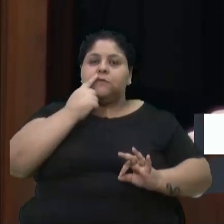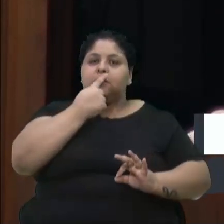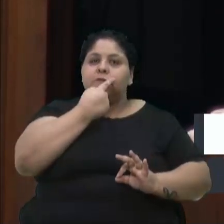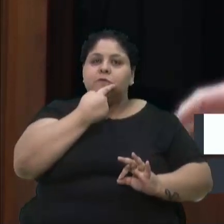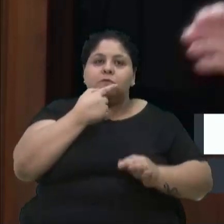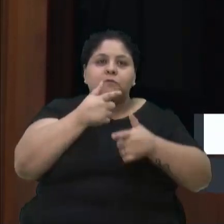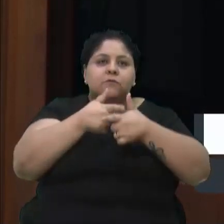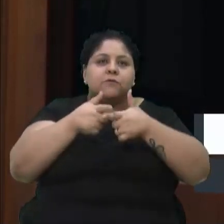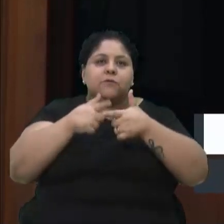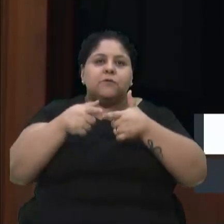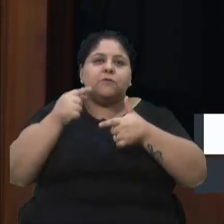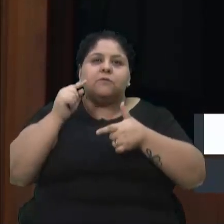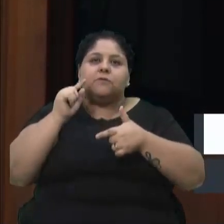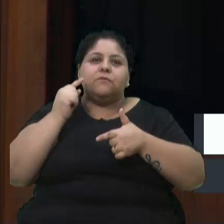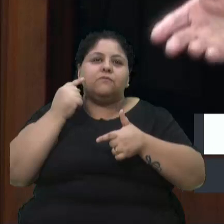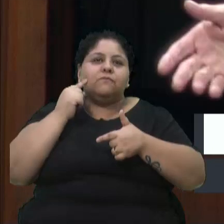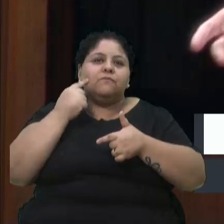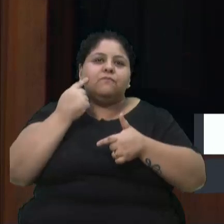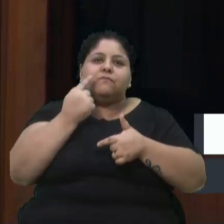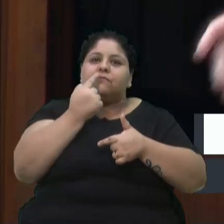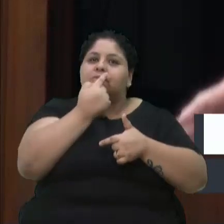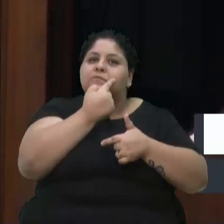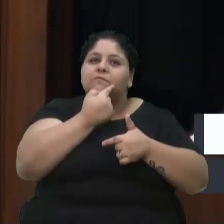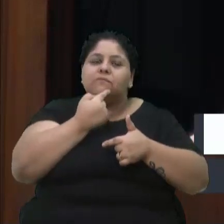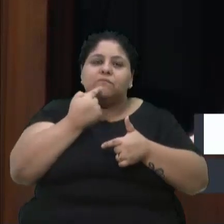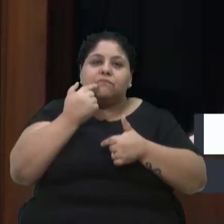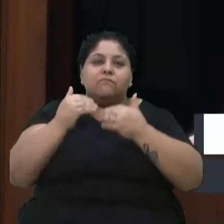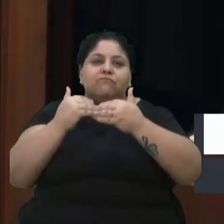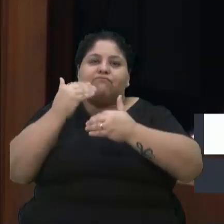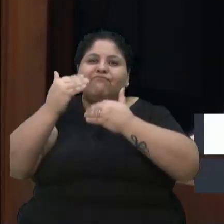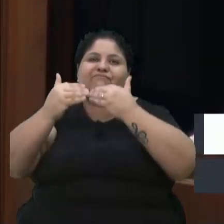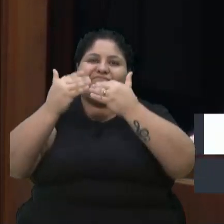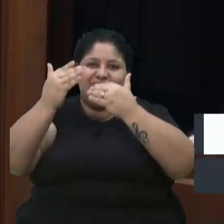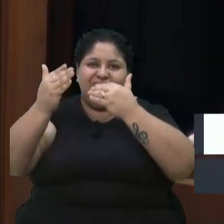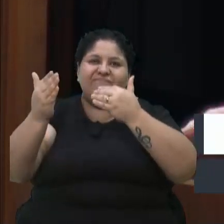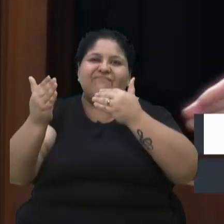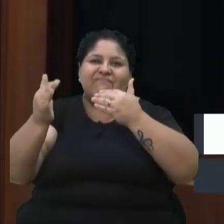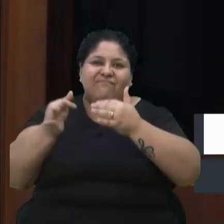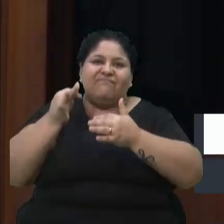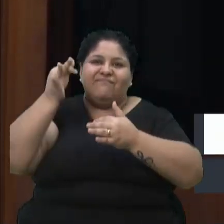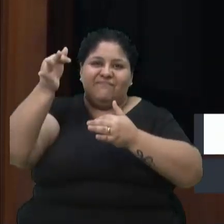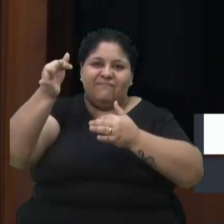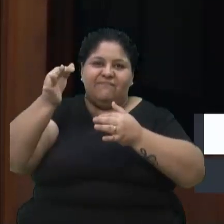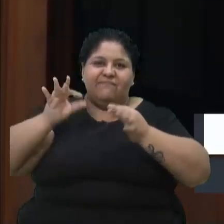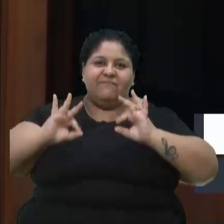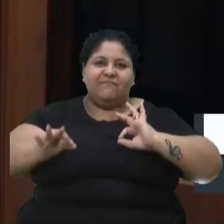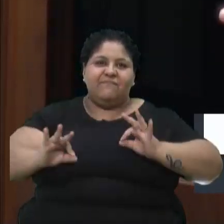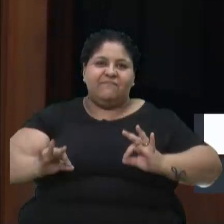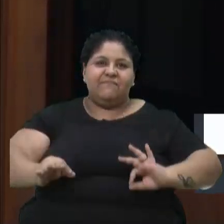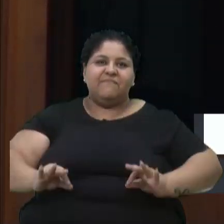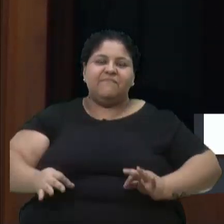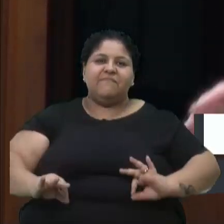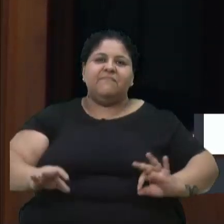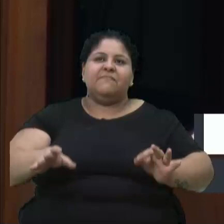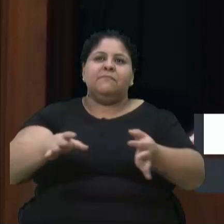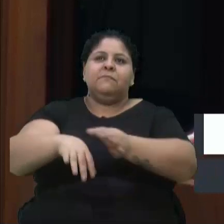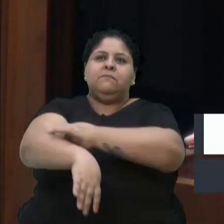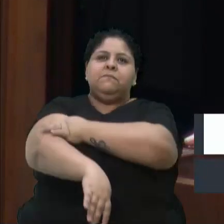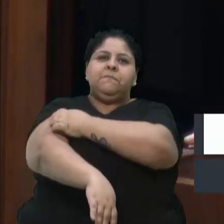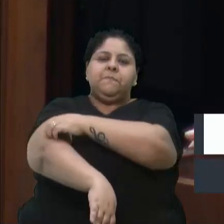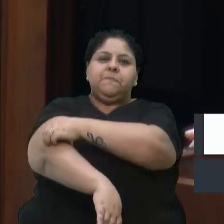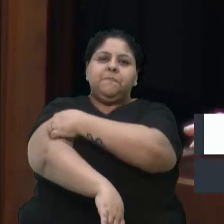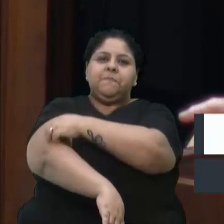cavidade bucal que levarão futuramente ao câncer. Sintomas e sinais